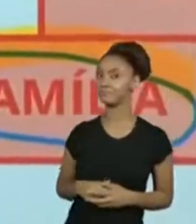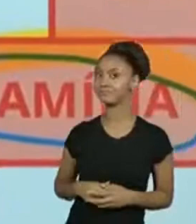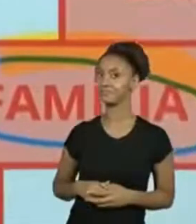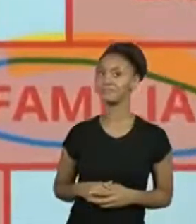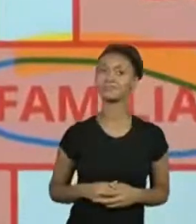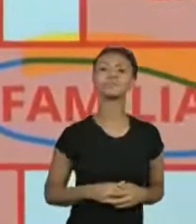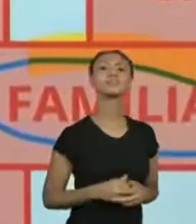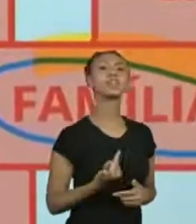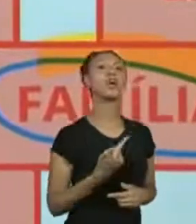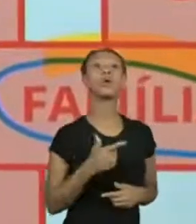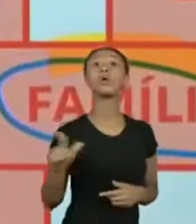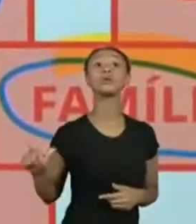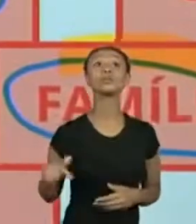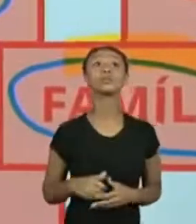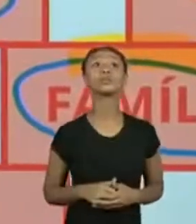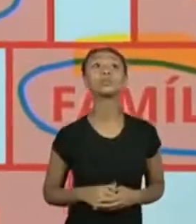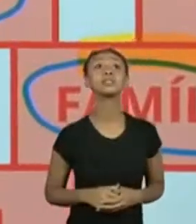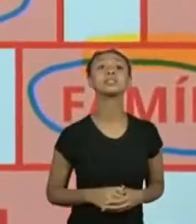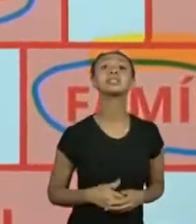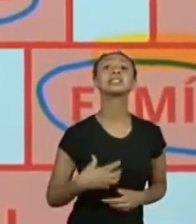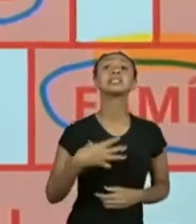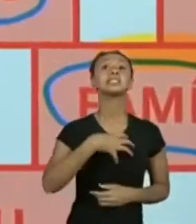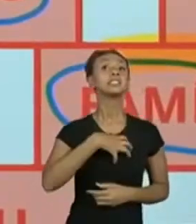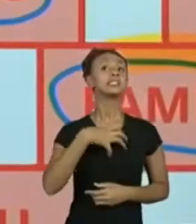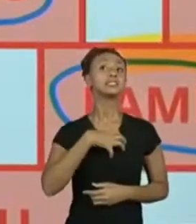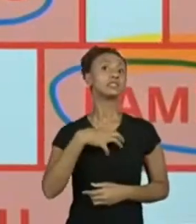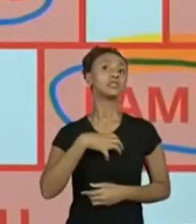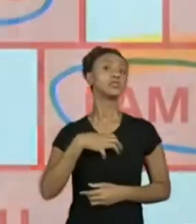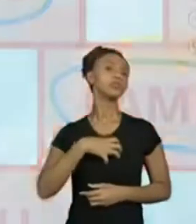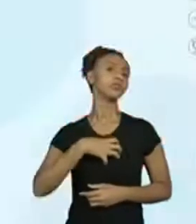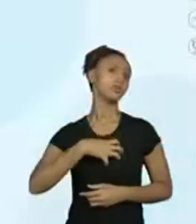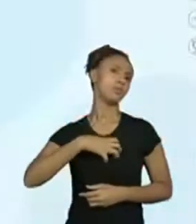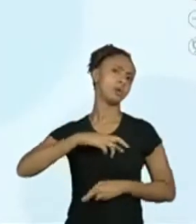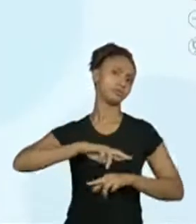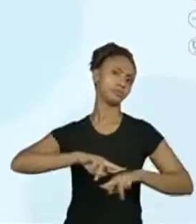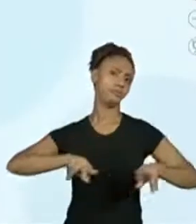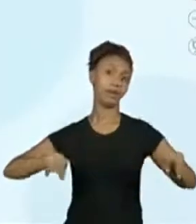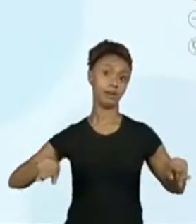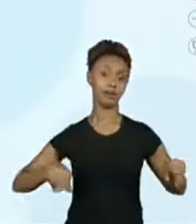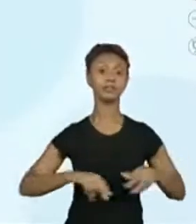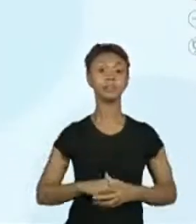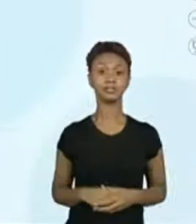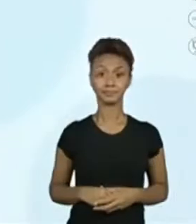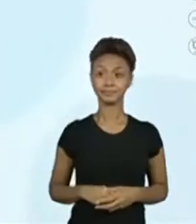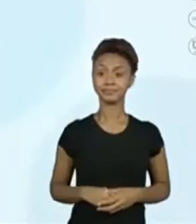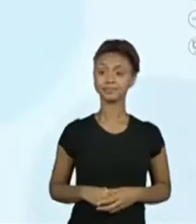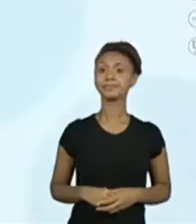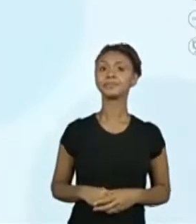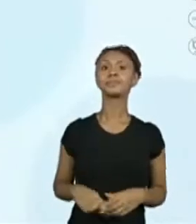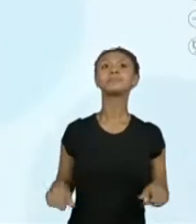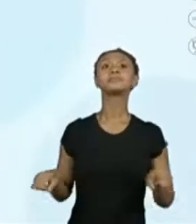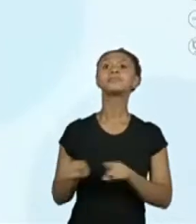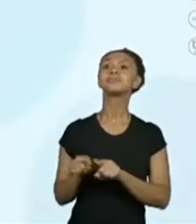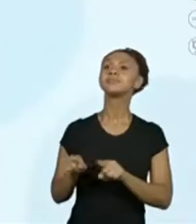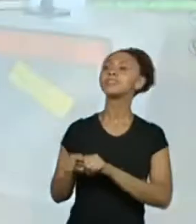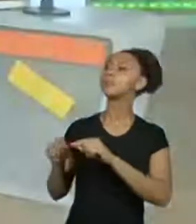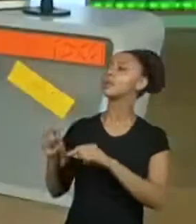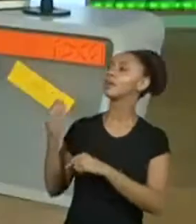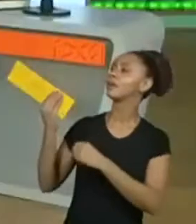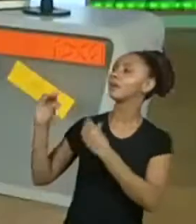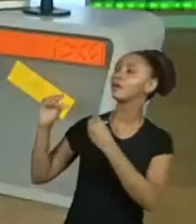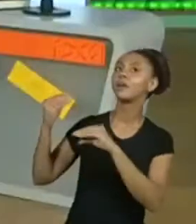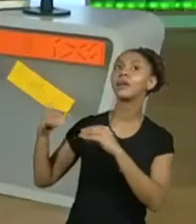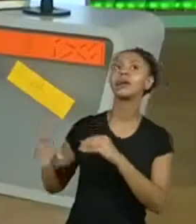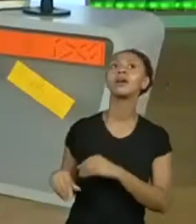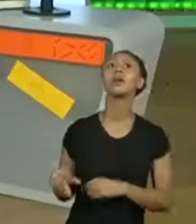O que mais? Sentimentos de um modo geral. O pessoal colocou, a professora Lilian